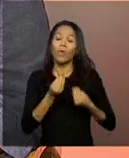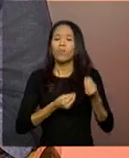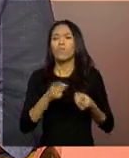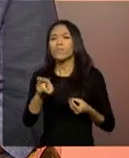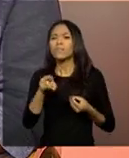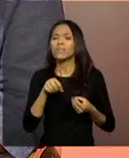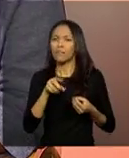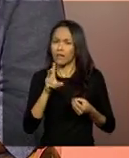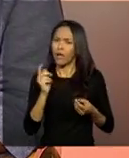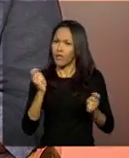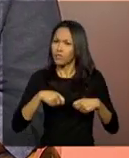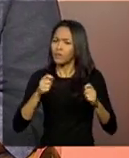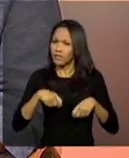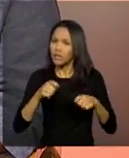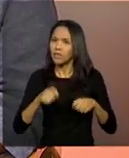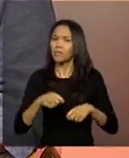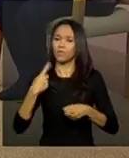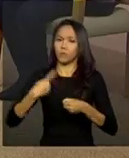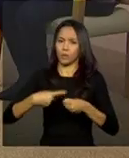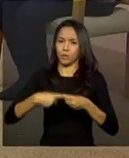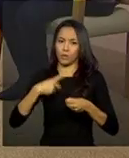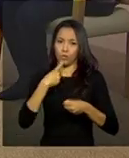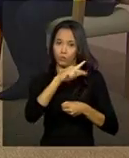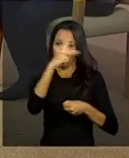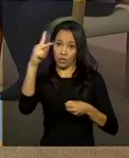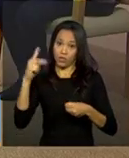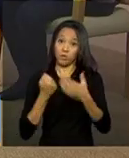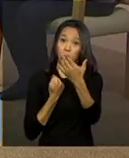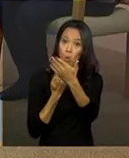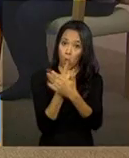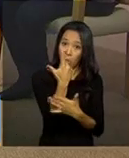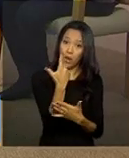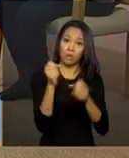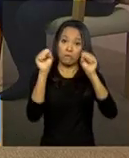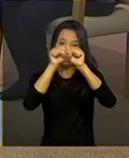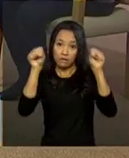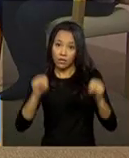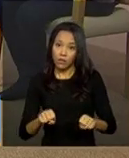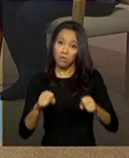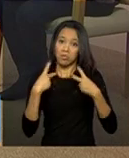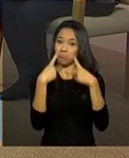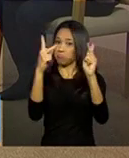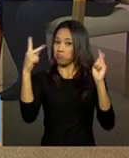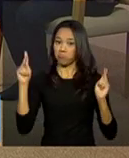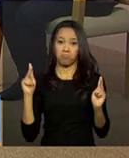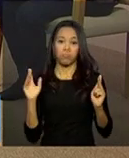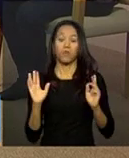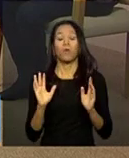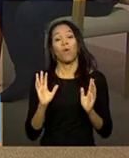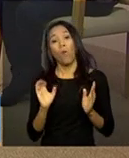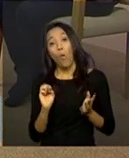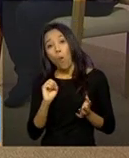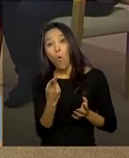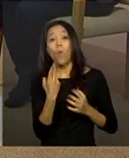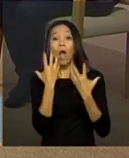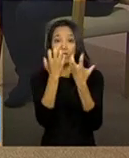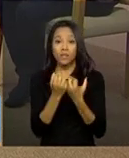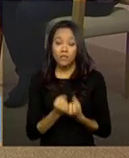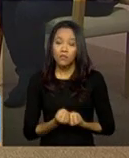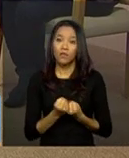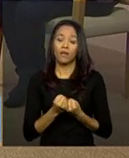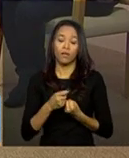acha que ainda vale a pena o município comprar um sistema? Ou seria melhor ele adotar o sistema já desenvolvido pelo MDS?